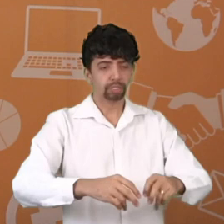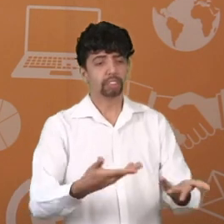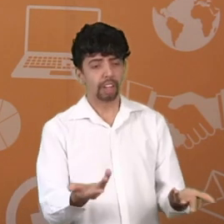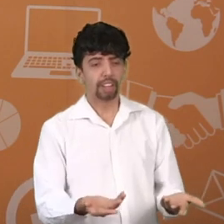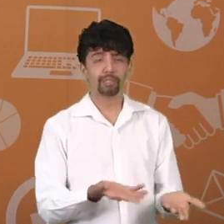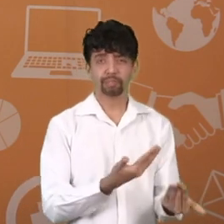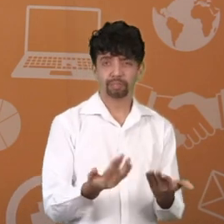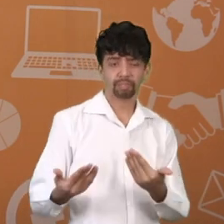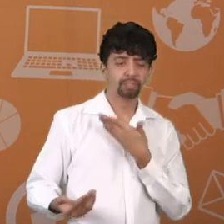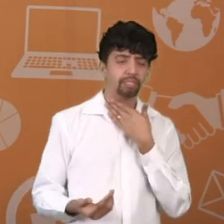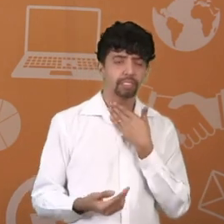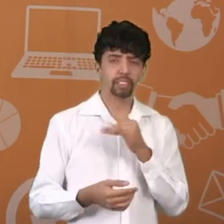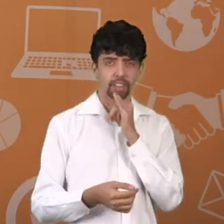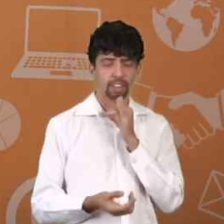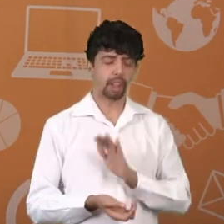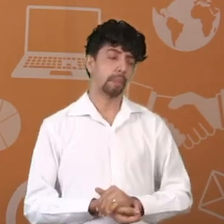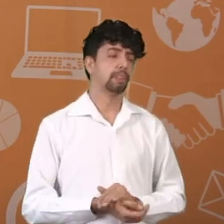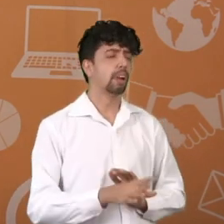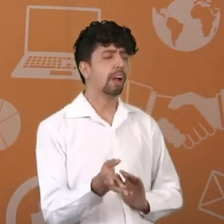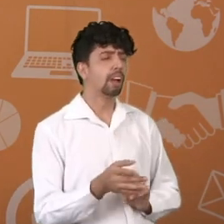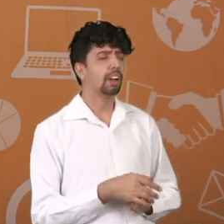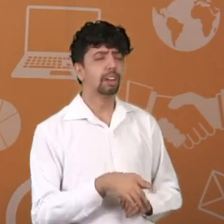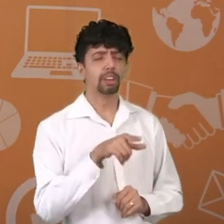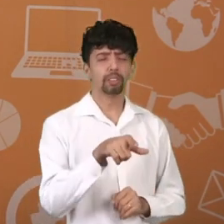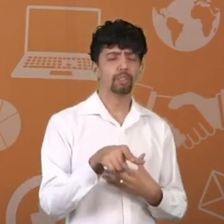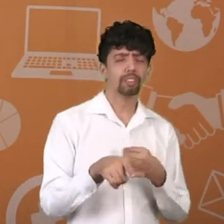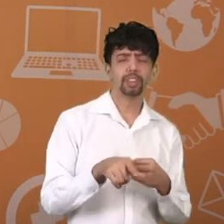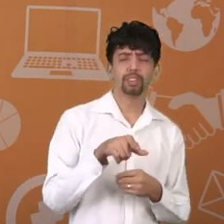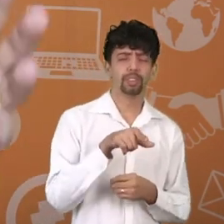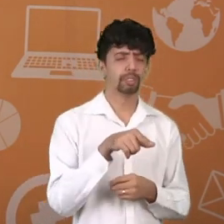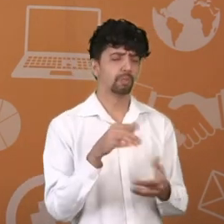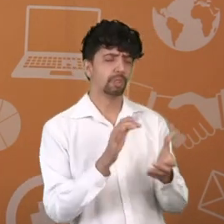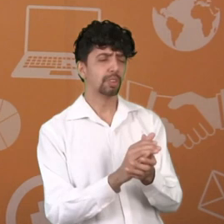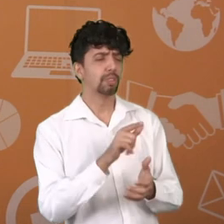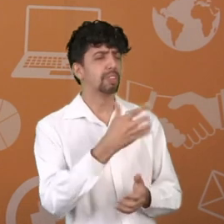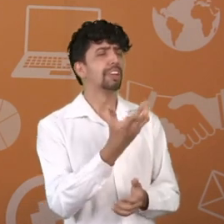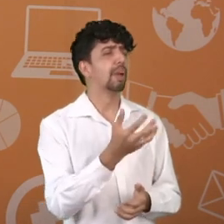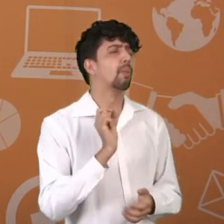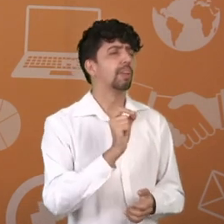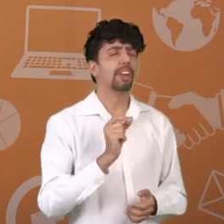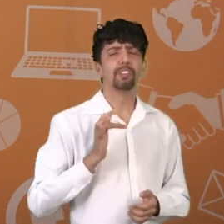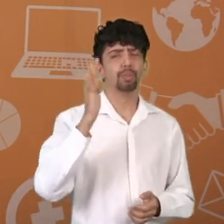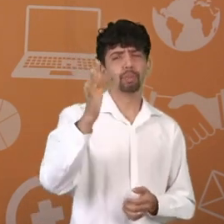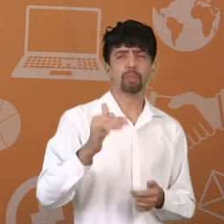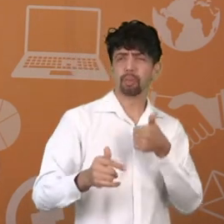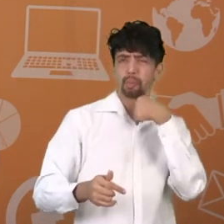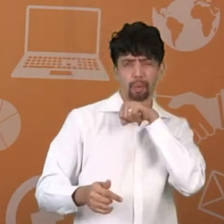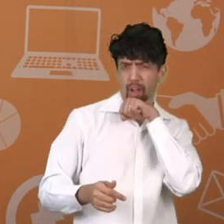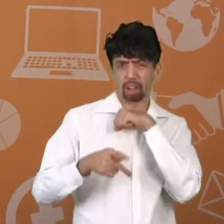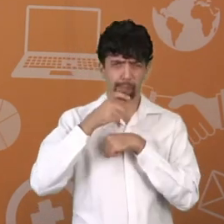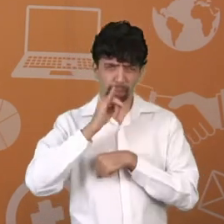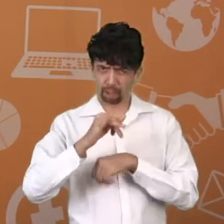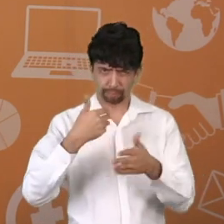E vão fazer aquele bate-papo assim, olha, o que mesmo você quer? Filho, filha, cônjuge, o que você quer? A mãe,